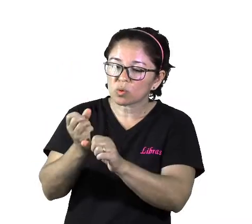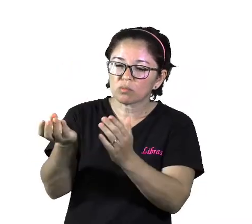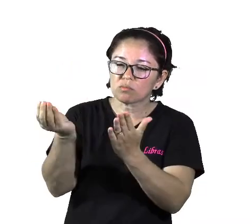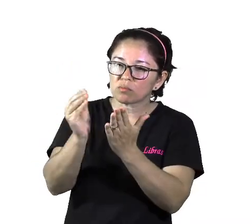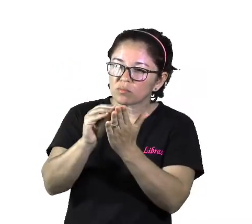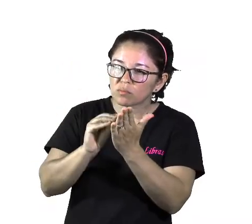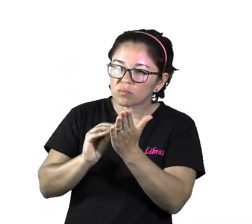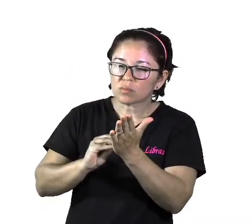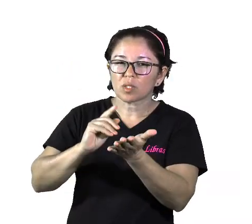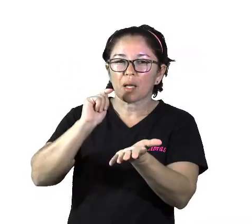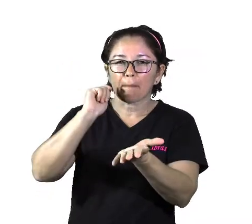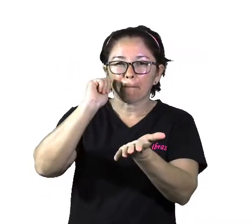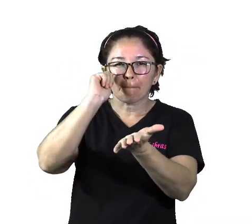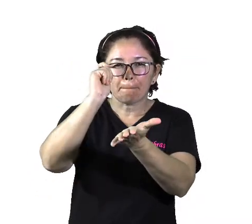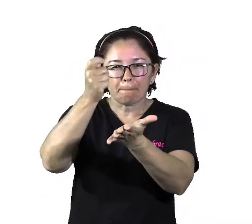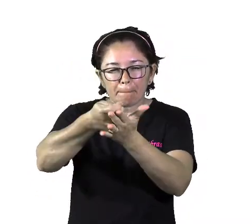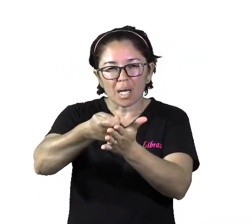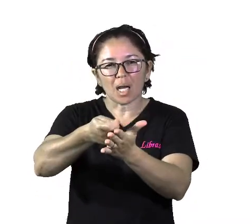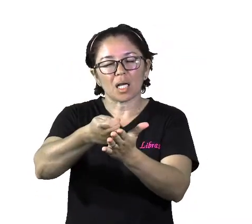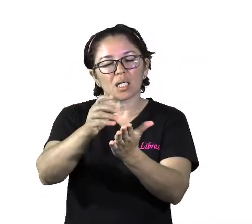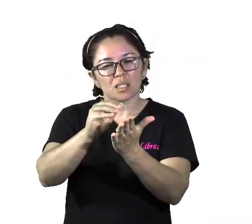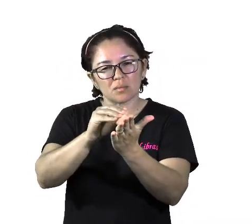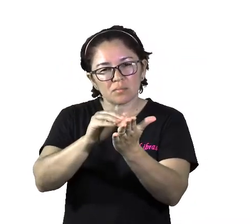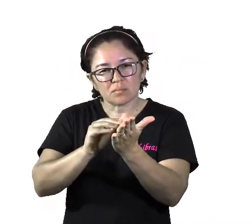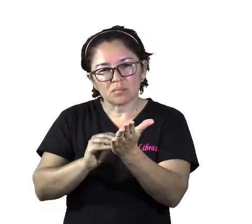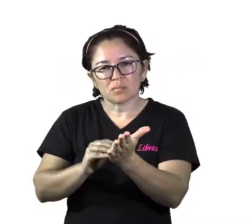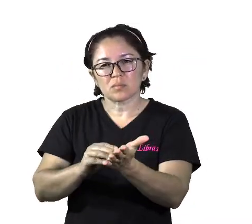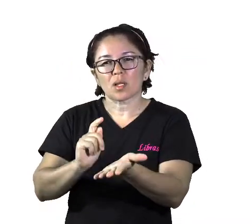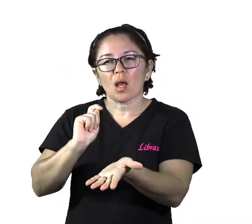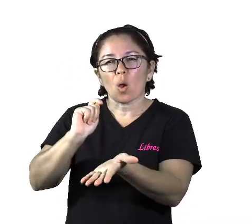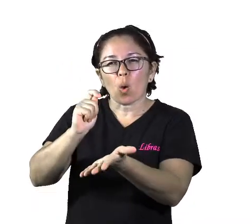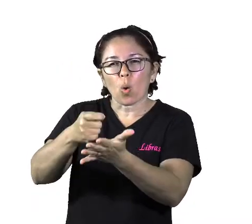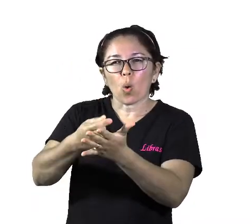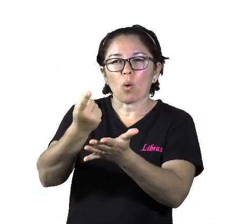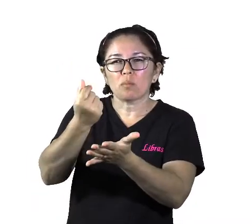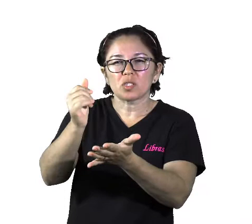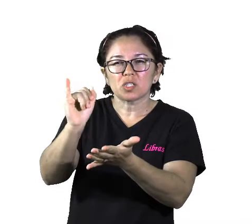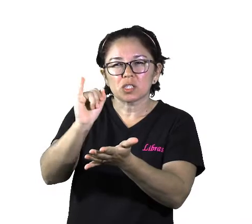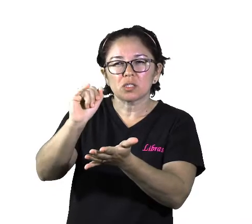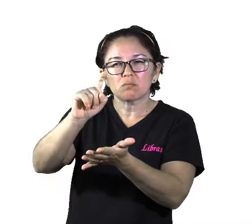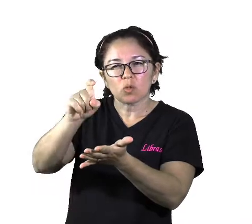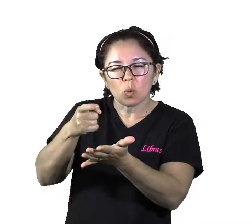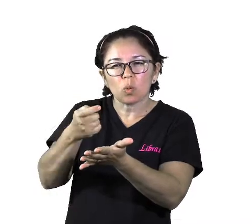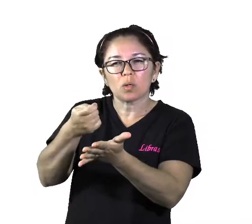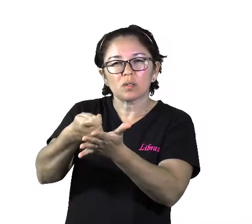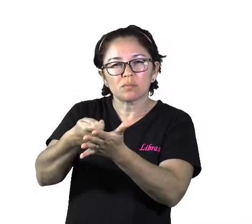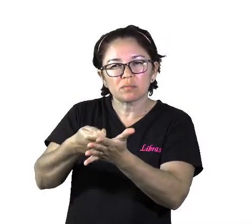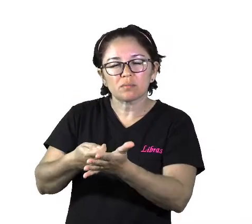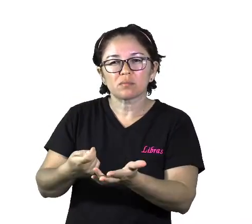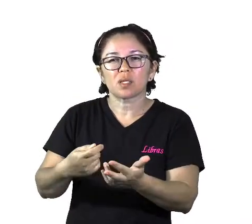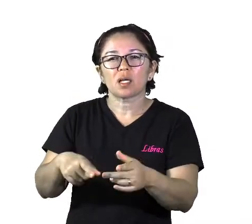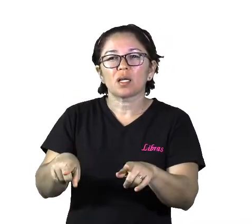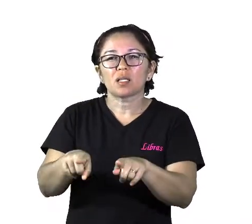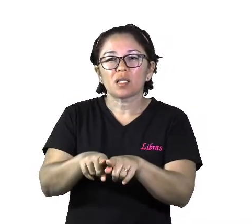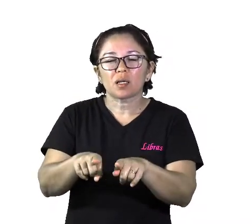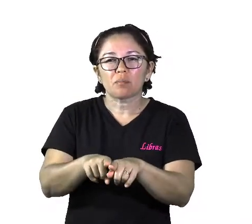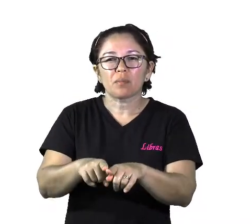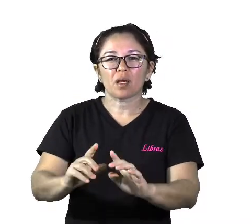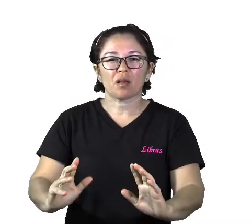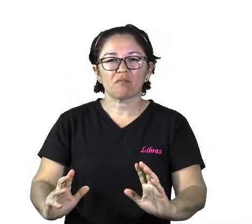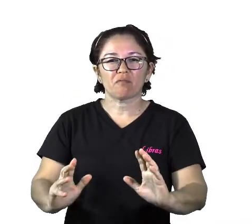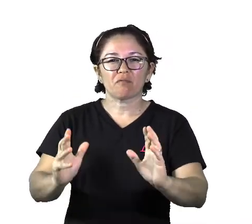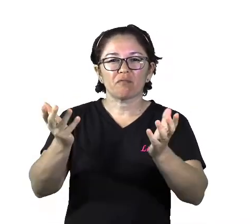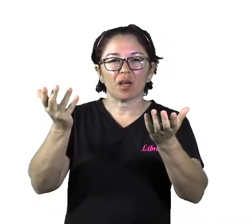cobranças de impostos, registrar as leis, os rituais religiosos, as tradições daquelas